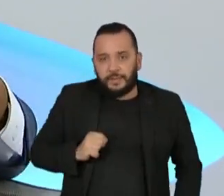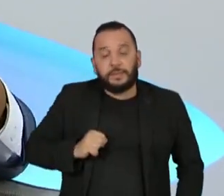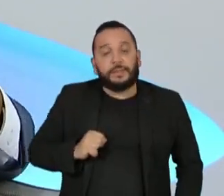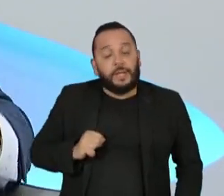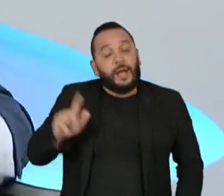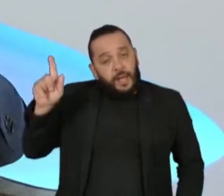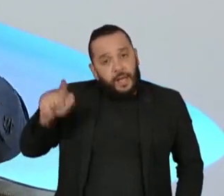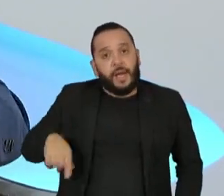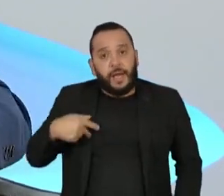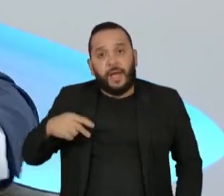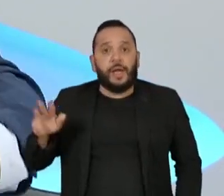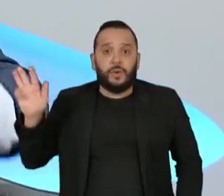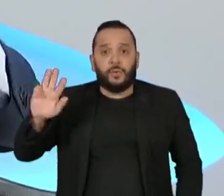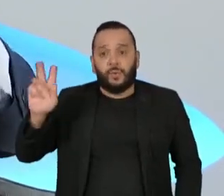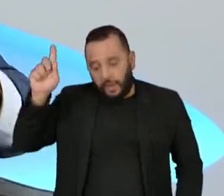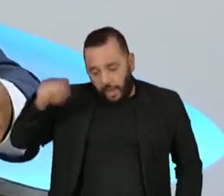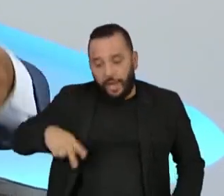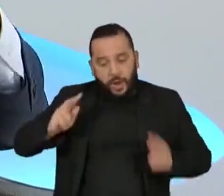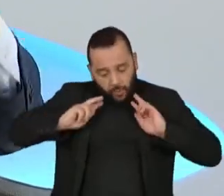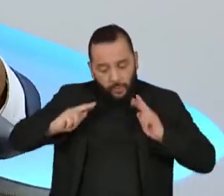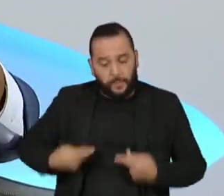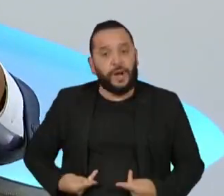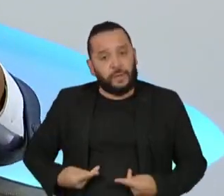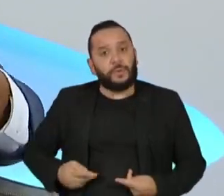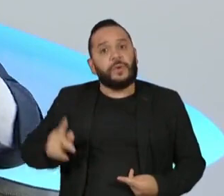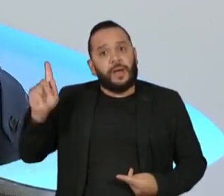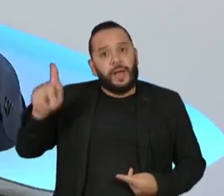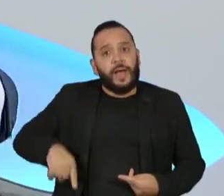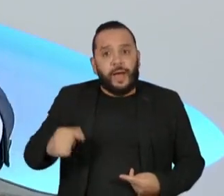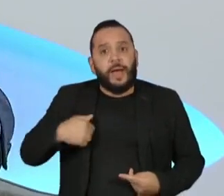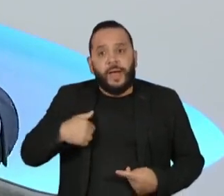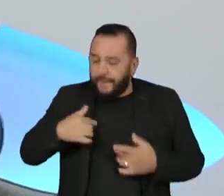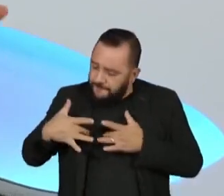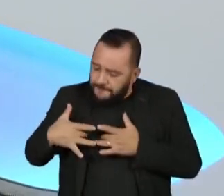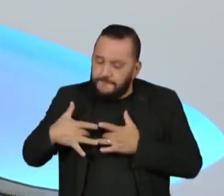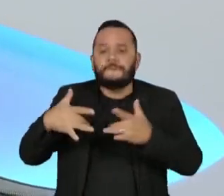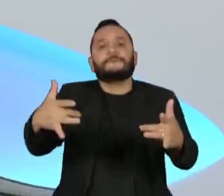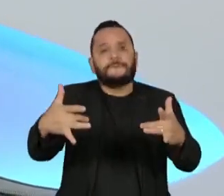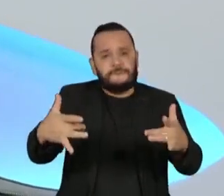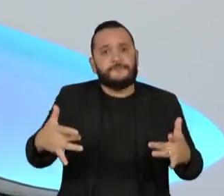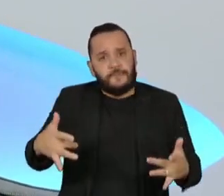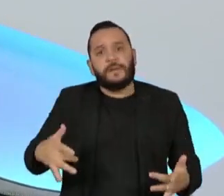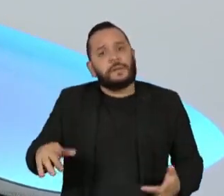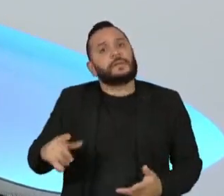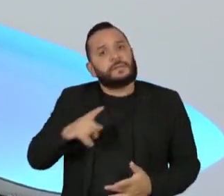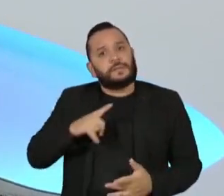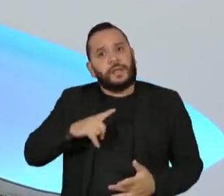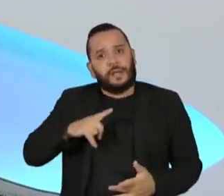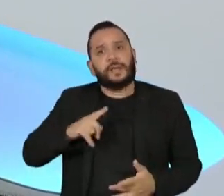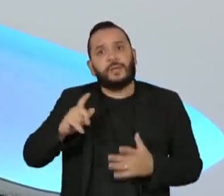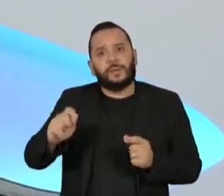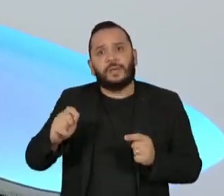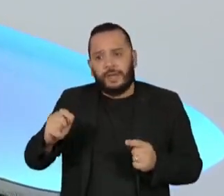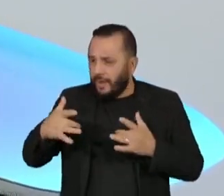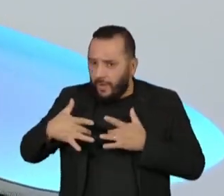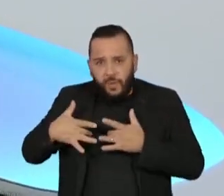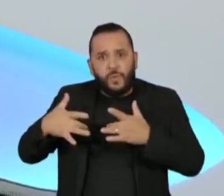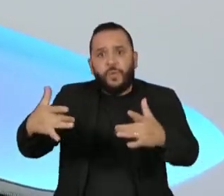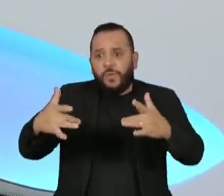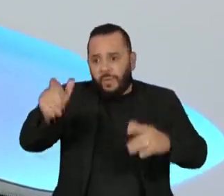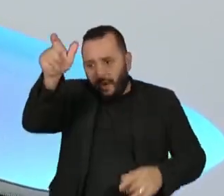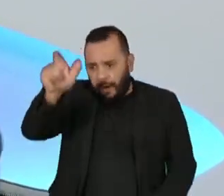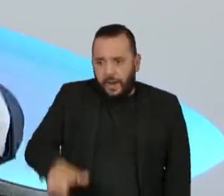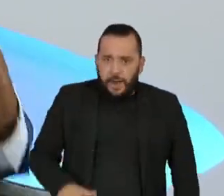provavelmente, um dos presidentes mais humanos, mais humanista, que coloca mais o ser humano no